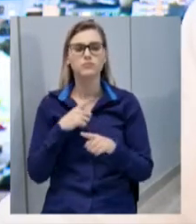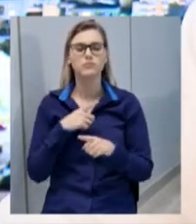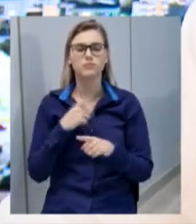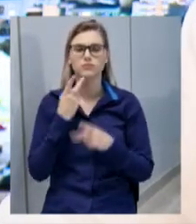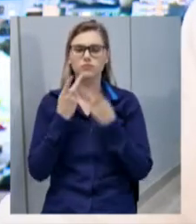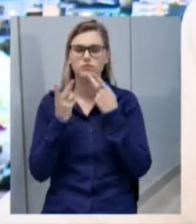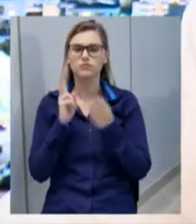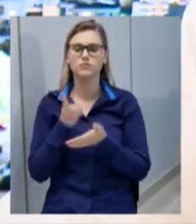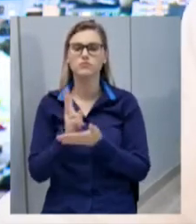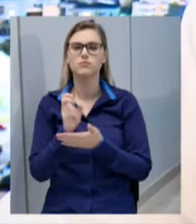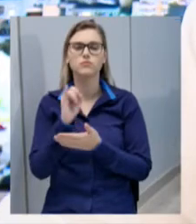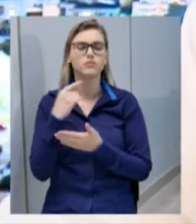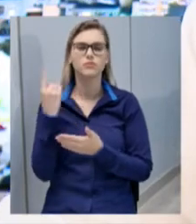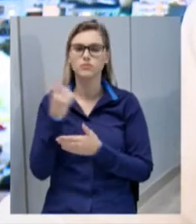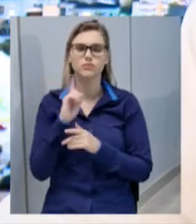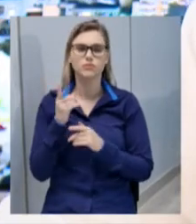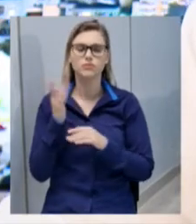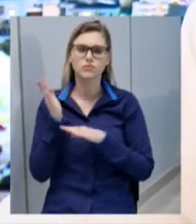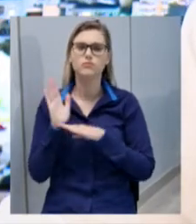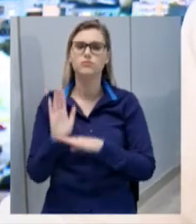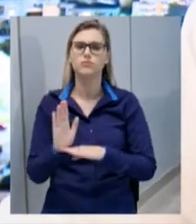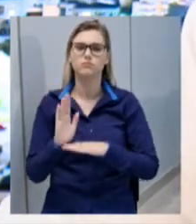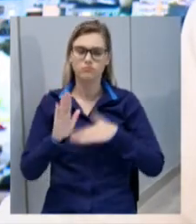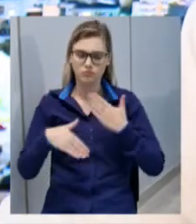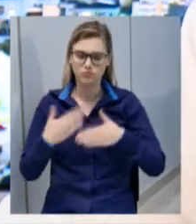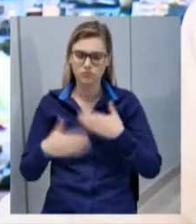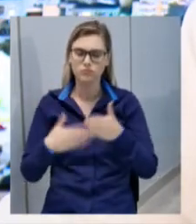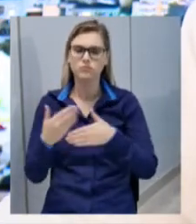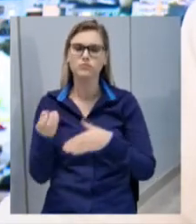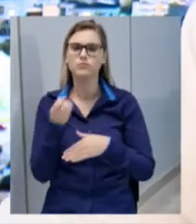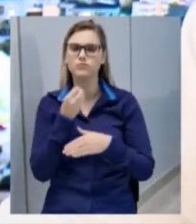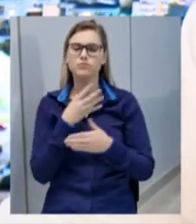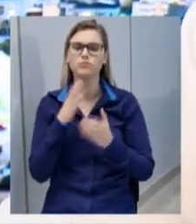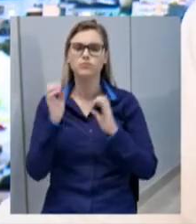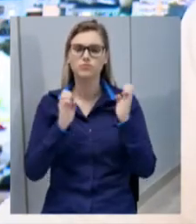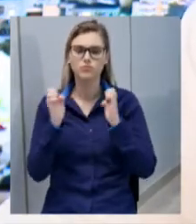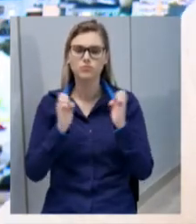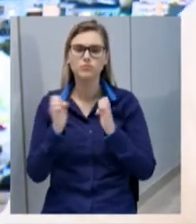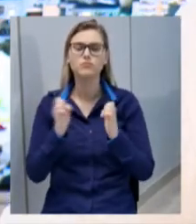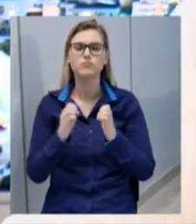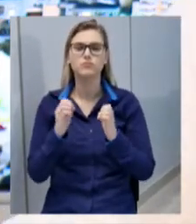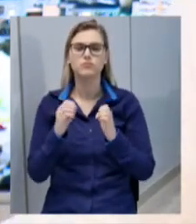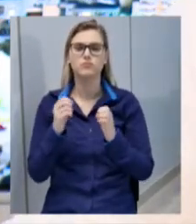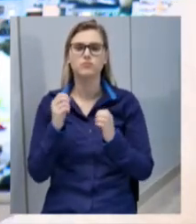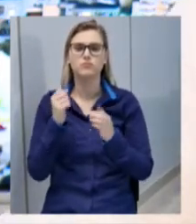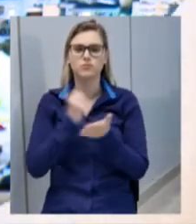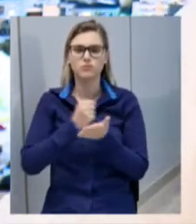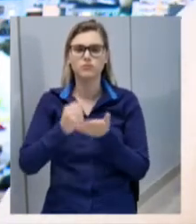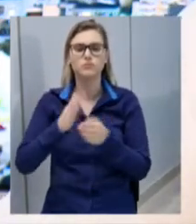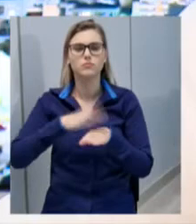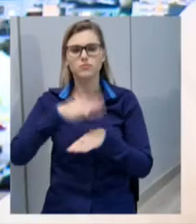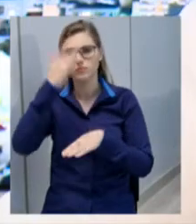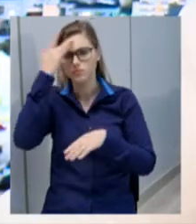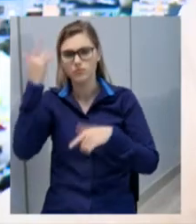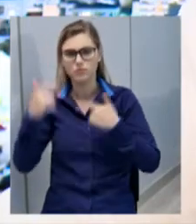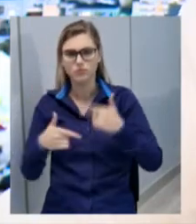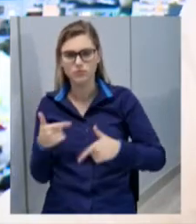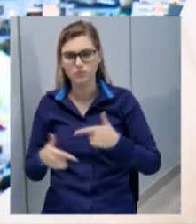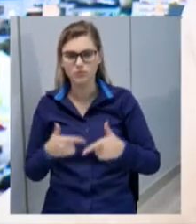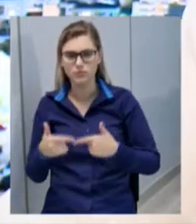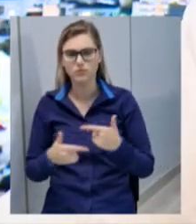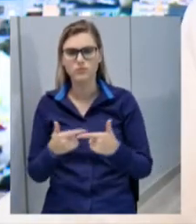fomentarmos a geração de emprego, se nós não incentivarmos a indústria, com certeza nós nunca vamos